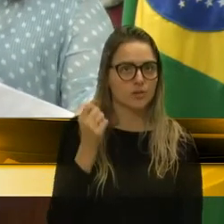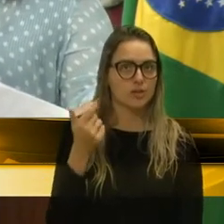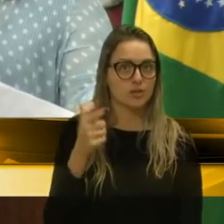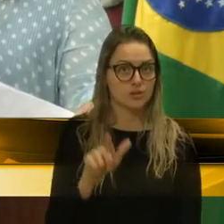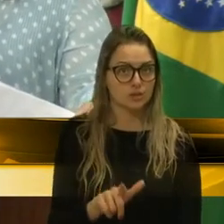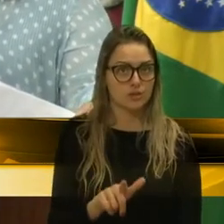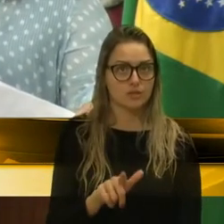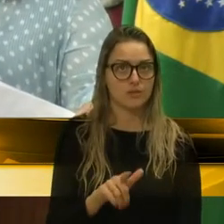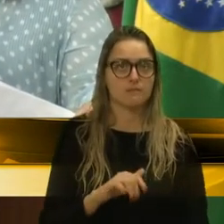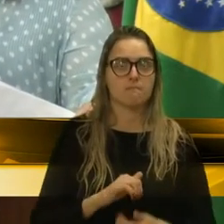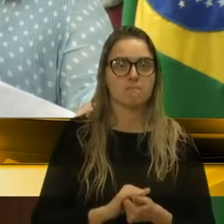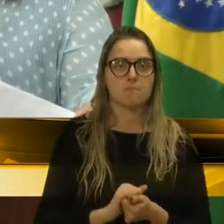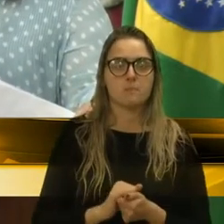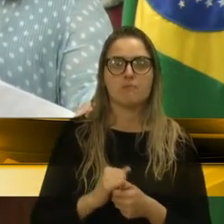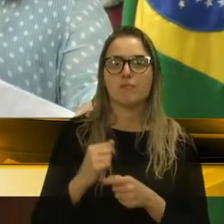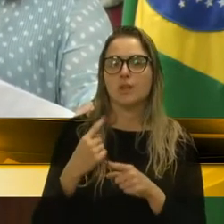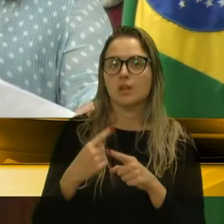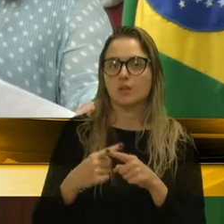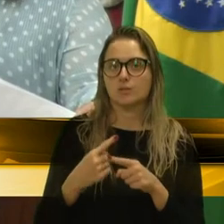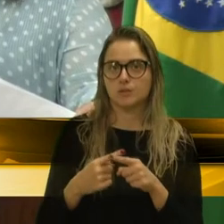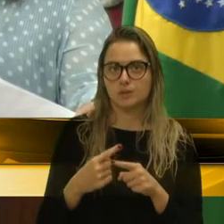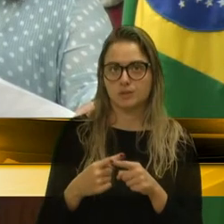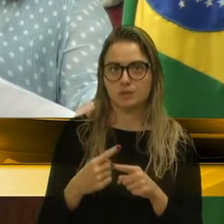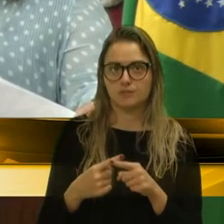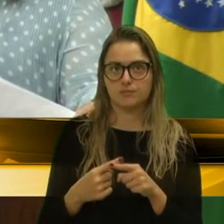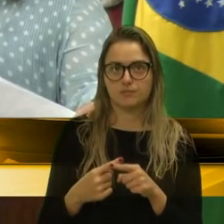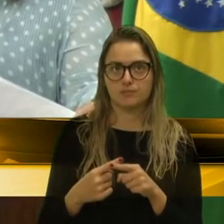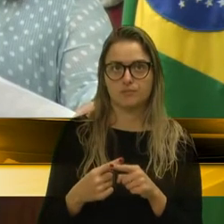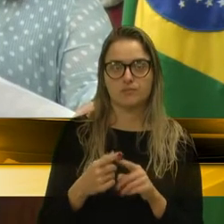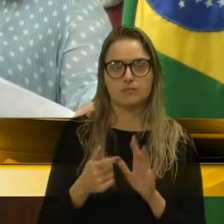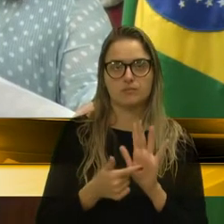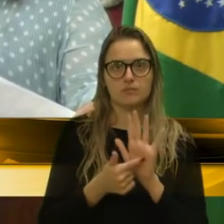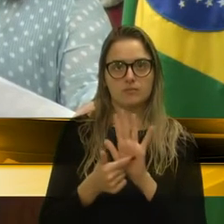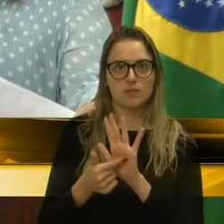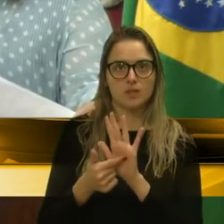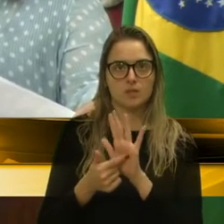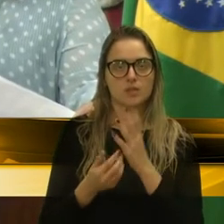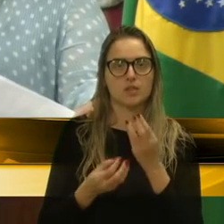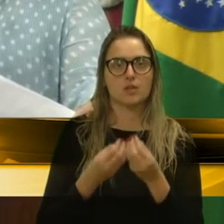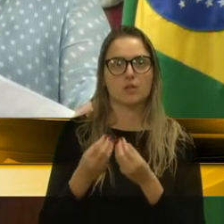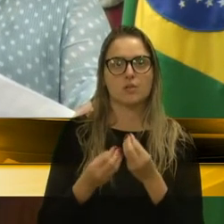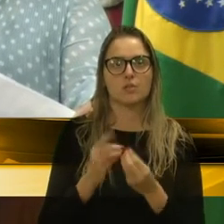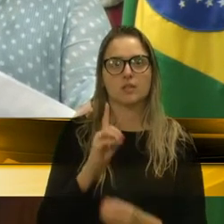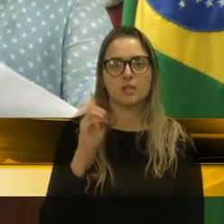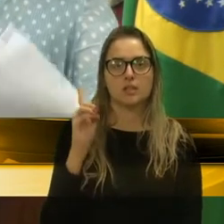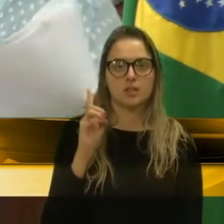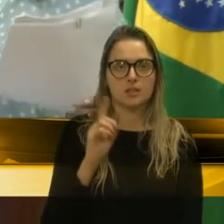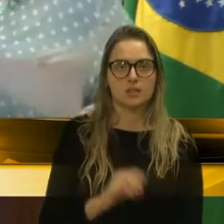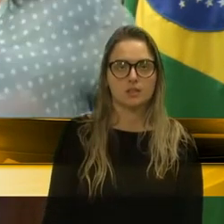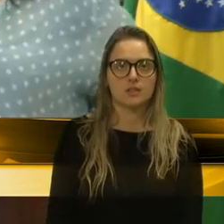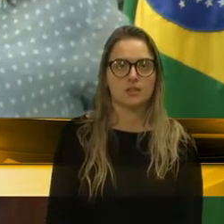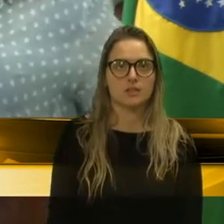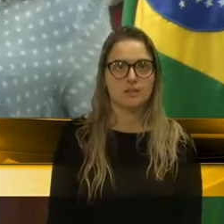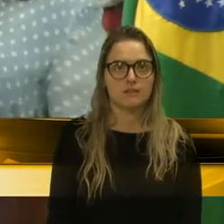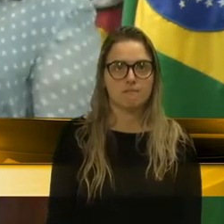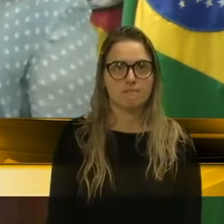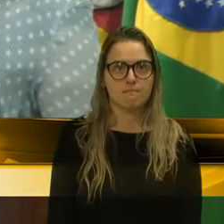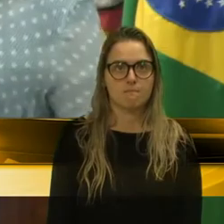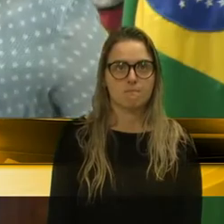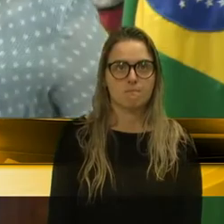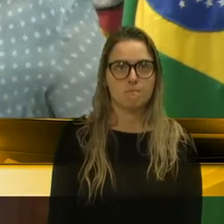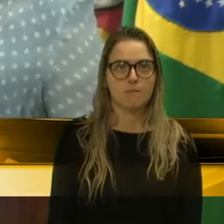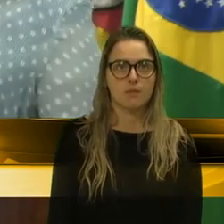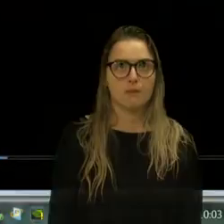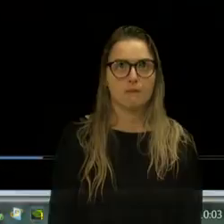áudios, porque vai dar a dimensão de quantas pessoas esperam. Desculpe, é na UPA. Pode botar a